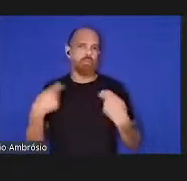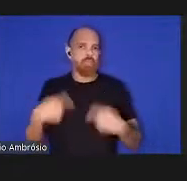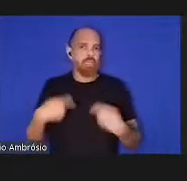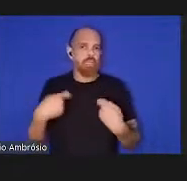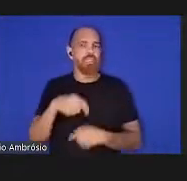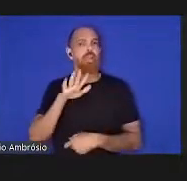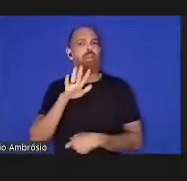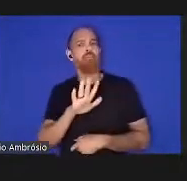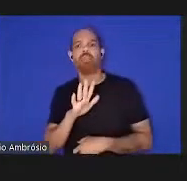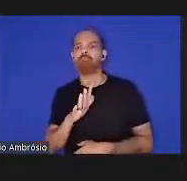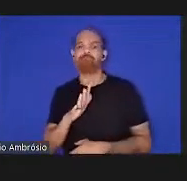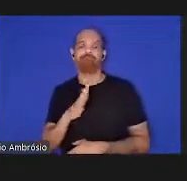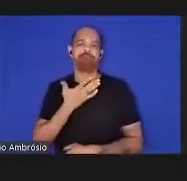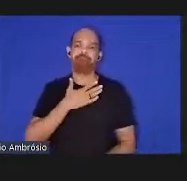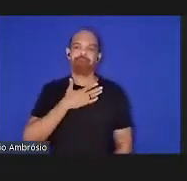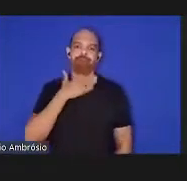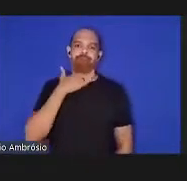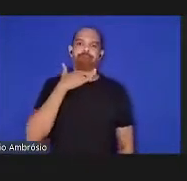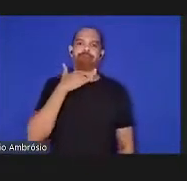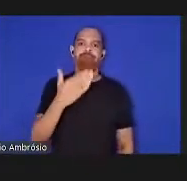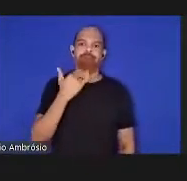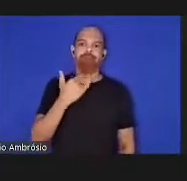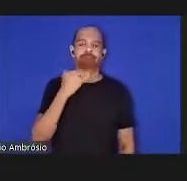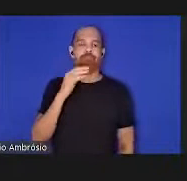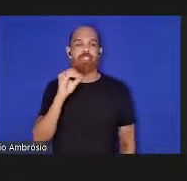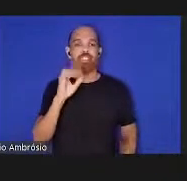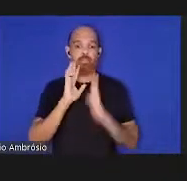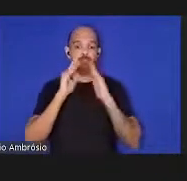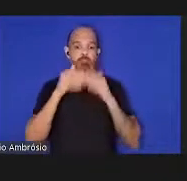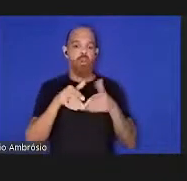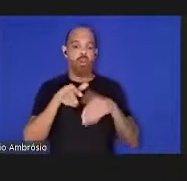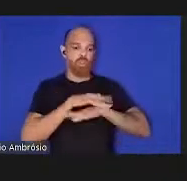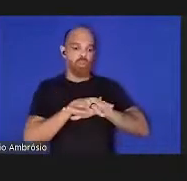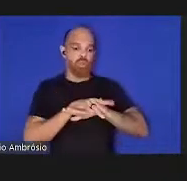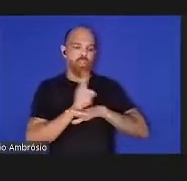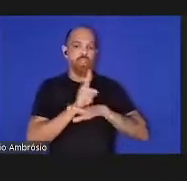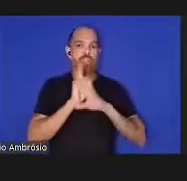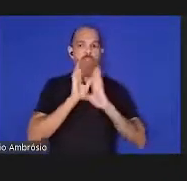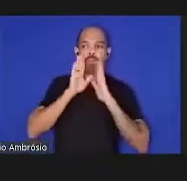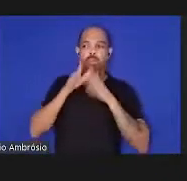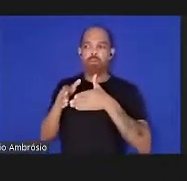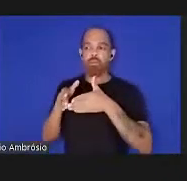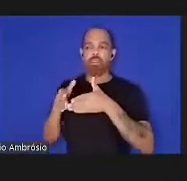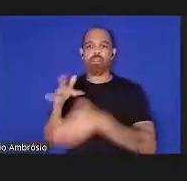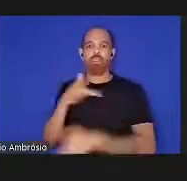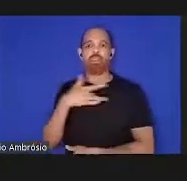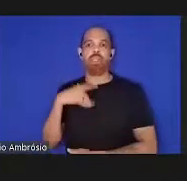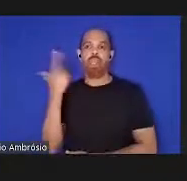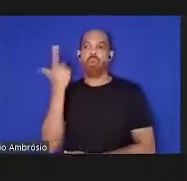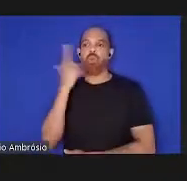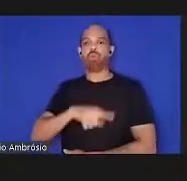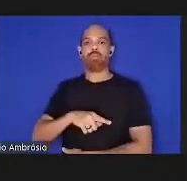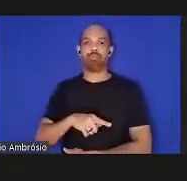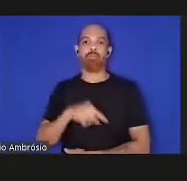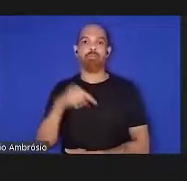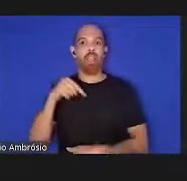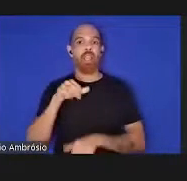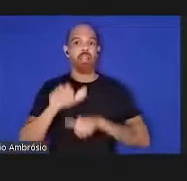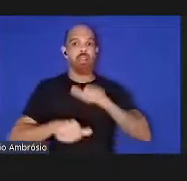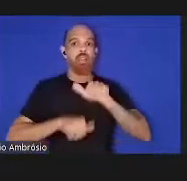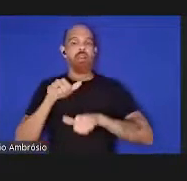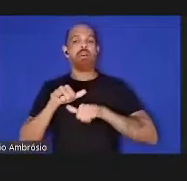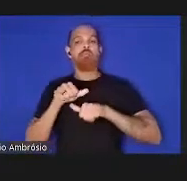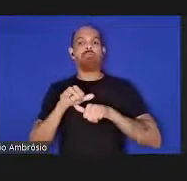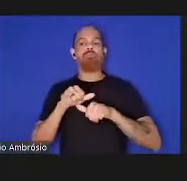satisfatória quando o foco muda do tratamento de doenças para a proteção da saúde essa mudança evoluiu com a